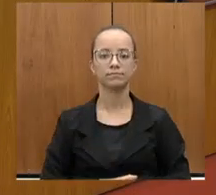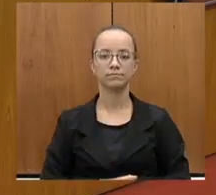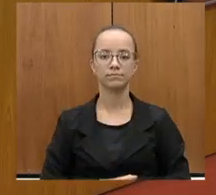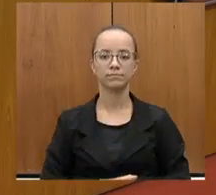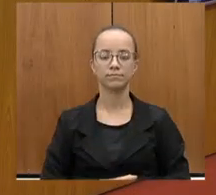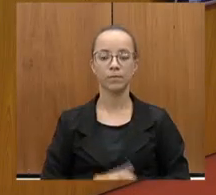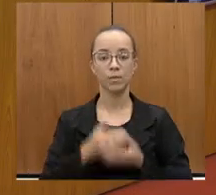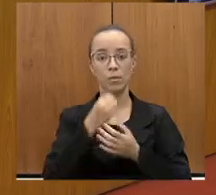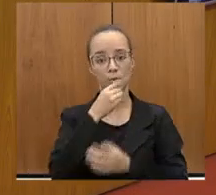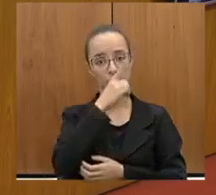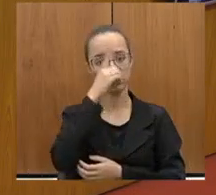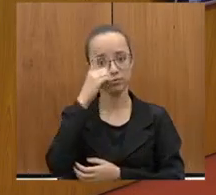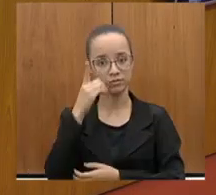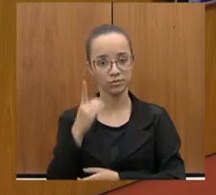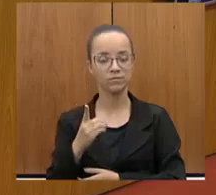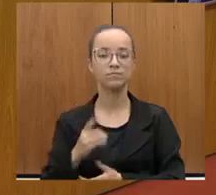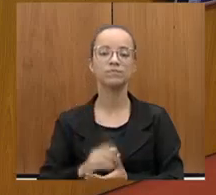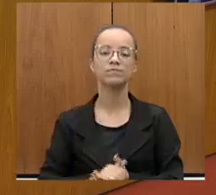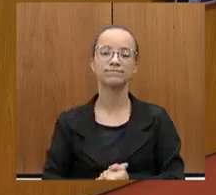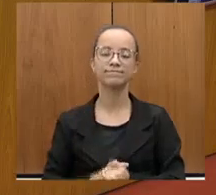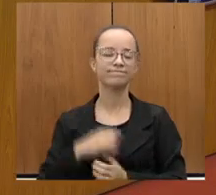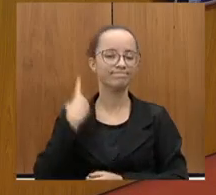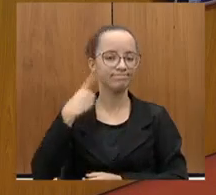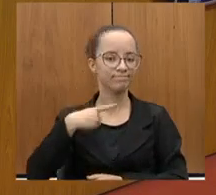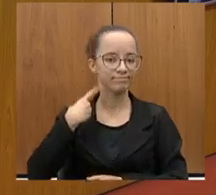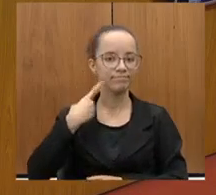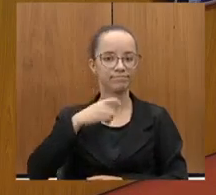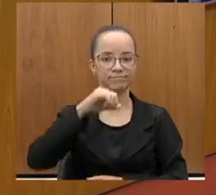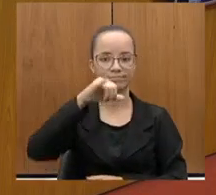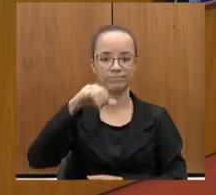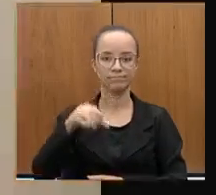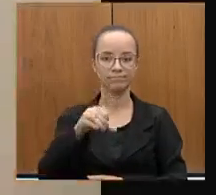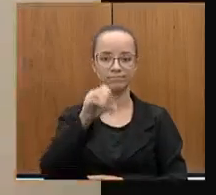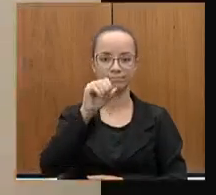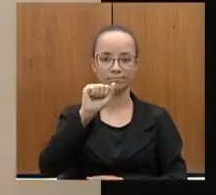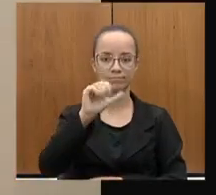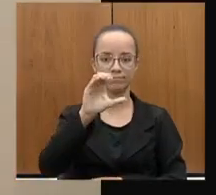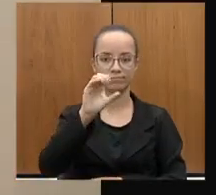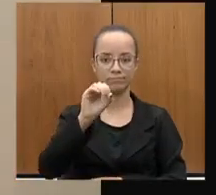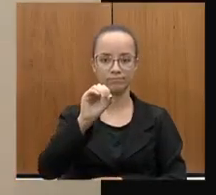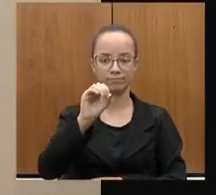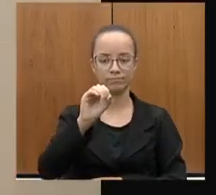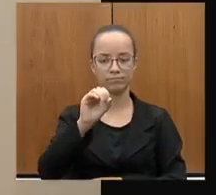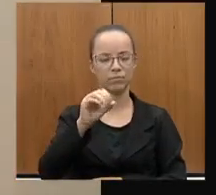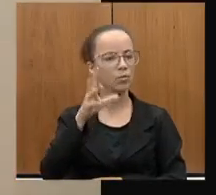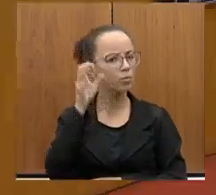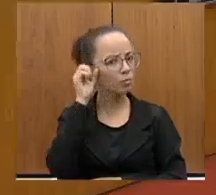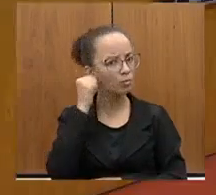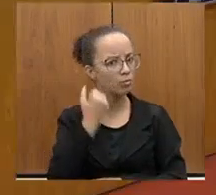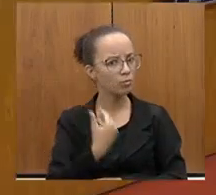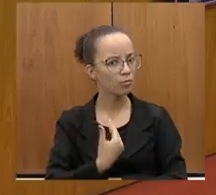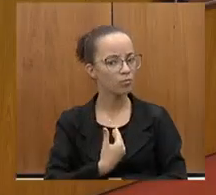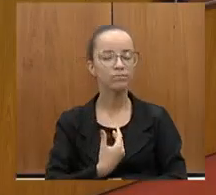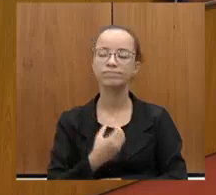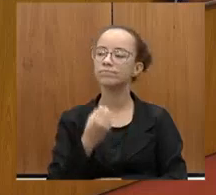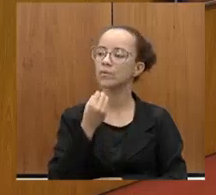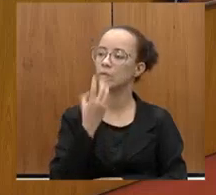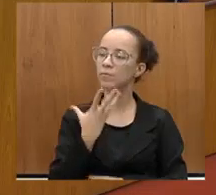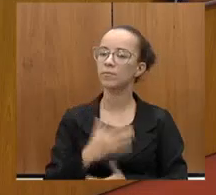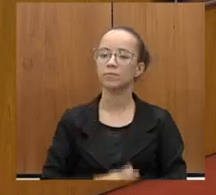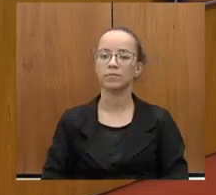Bom dia, meu caríssimo deputado João Leite. Vossa Excelência me ouve bem? Muito bem.